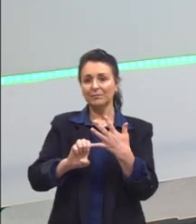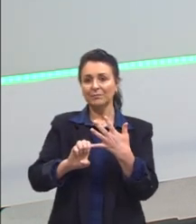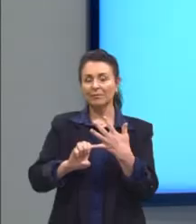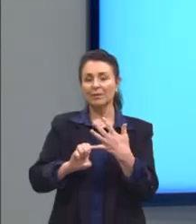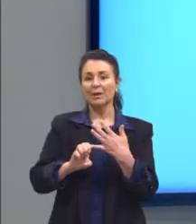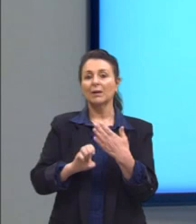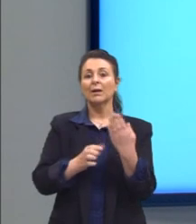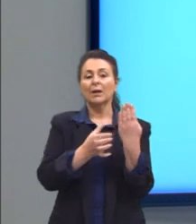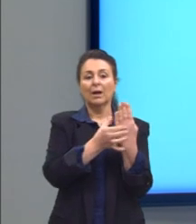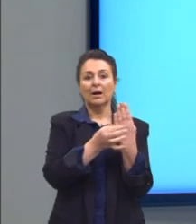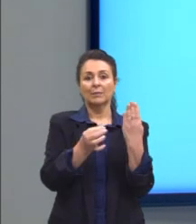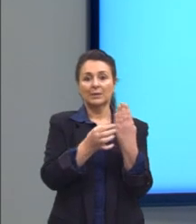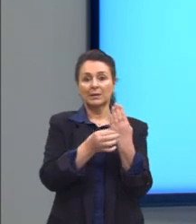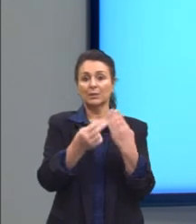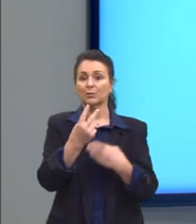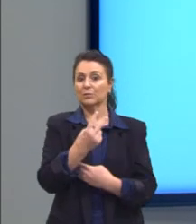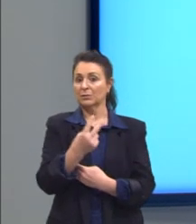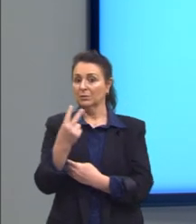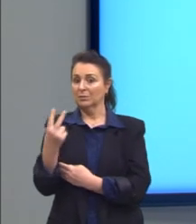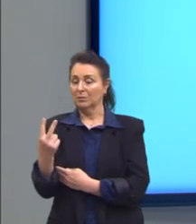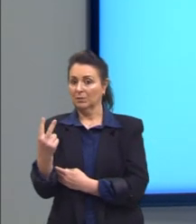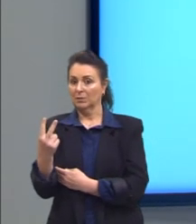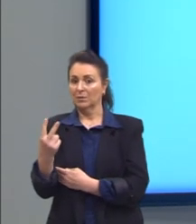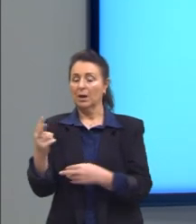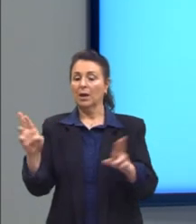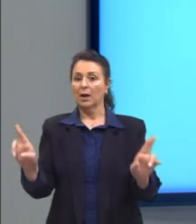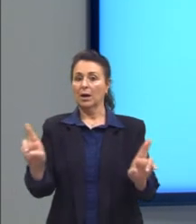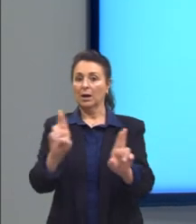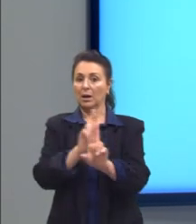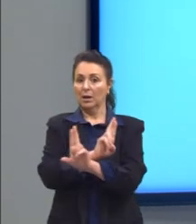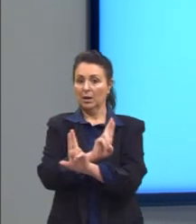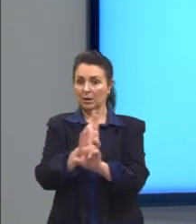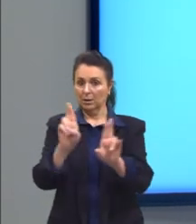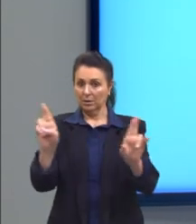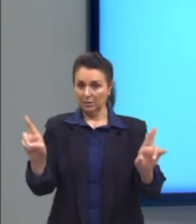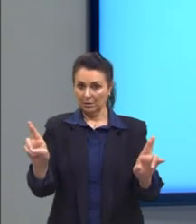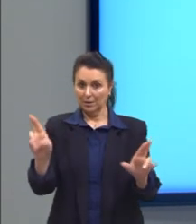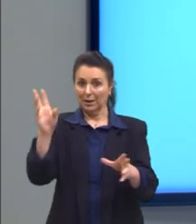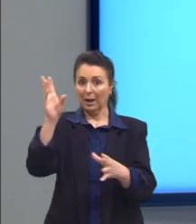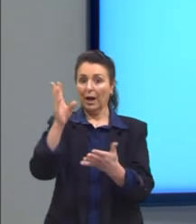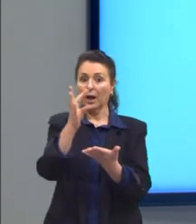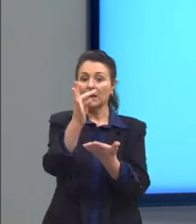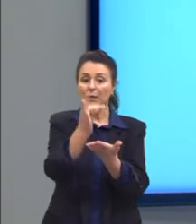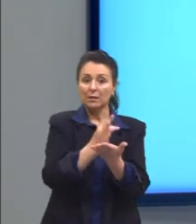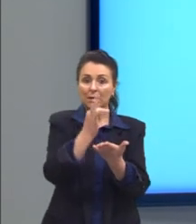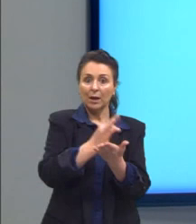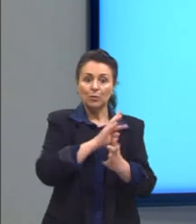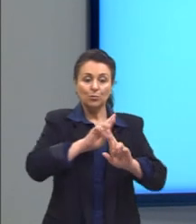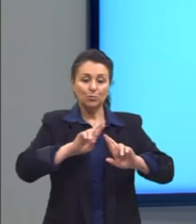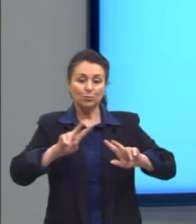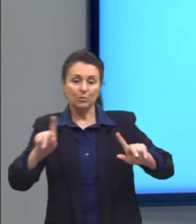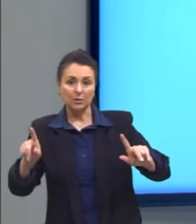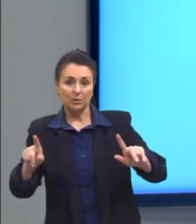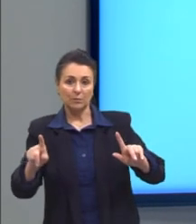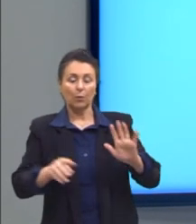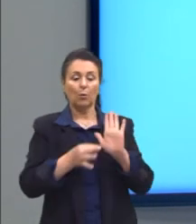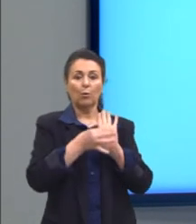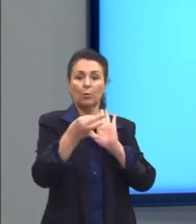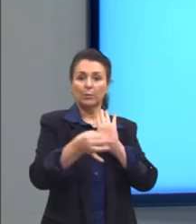Habilidade 22. Relacionar em diferentes textos, opiniões, temas,